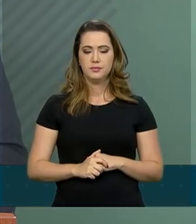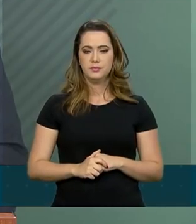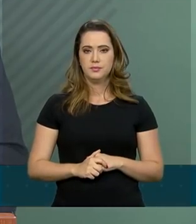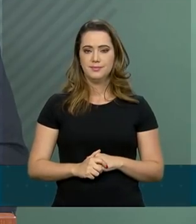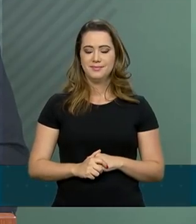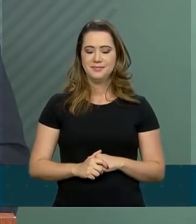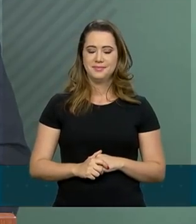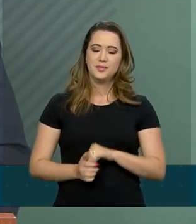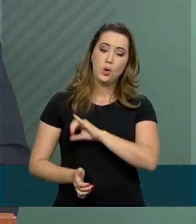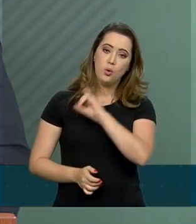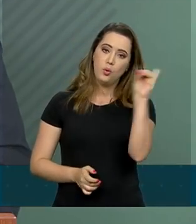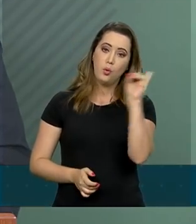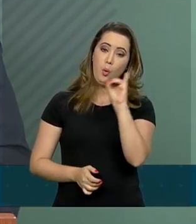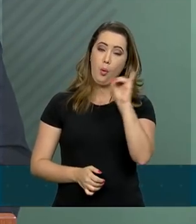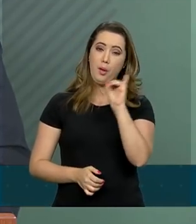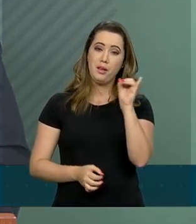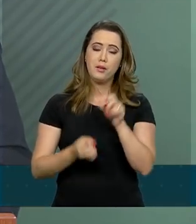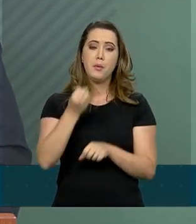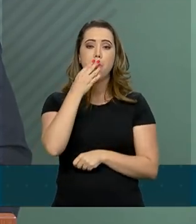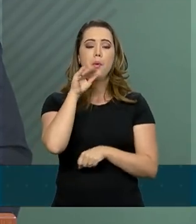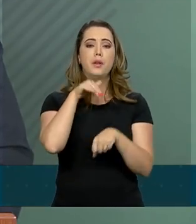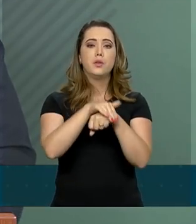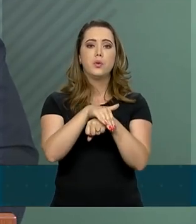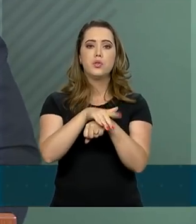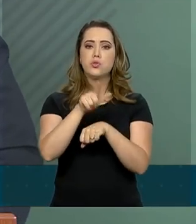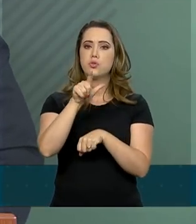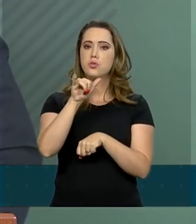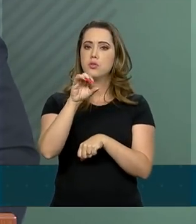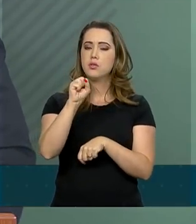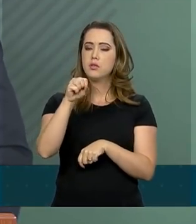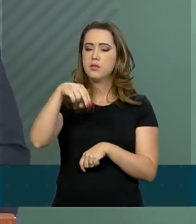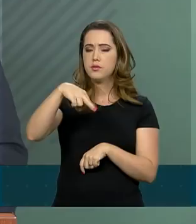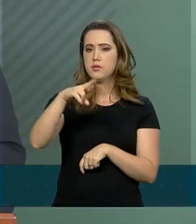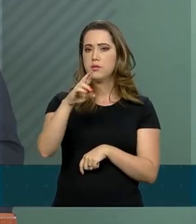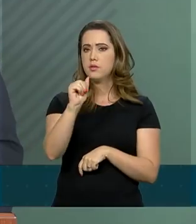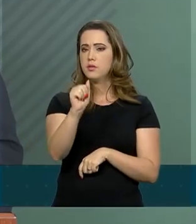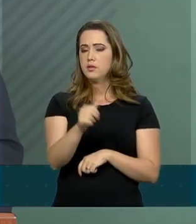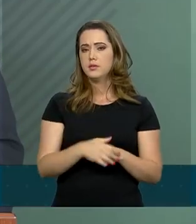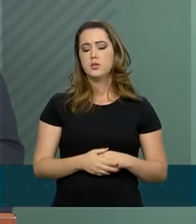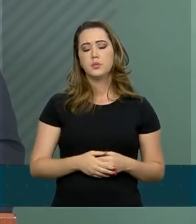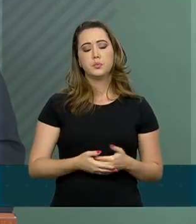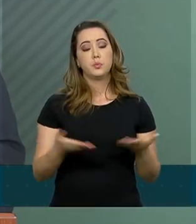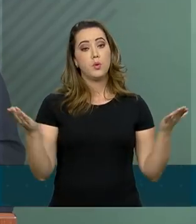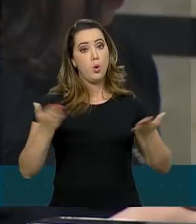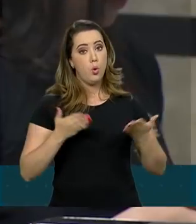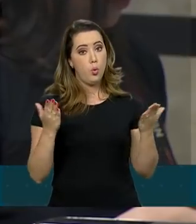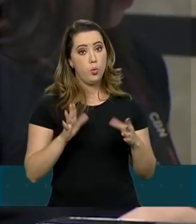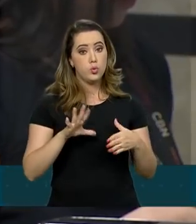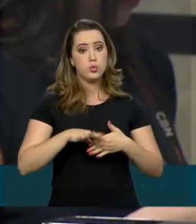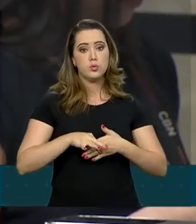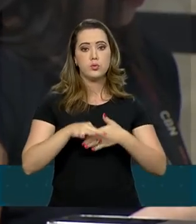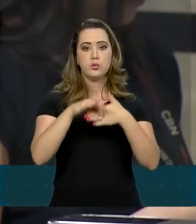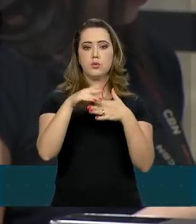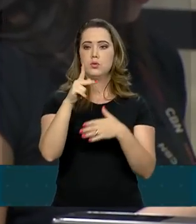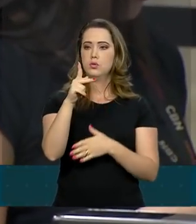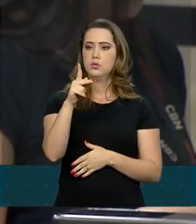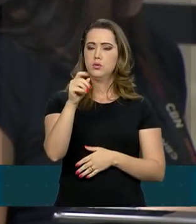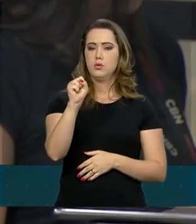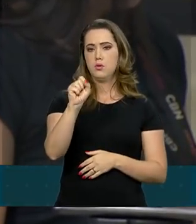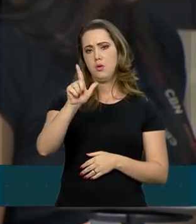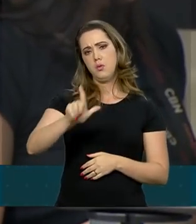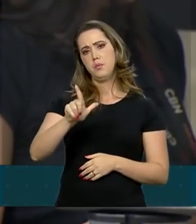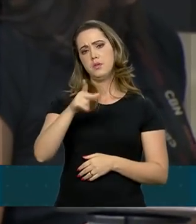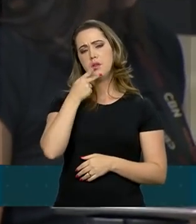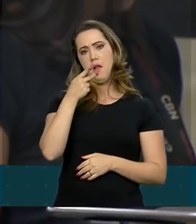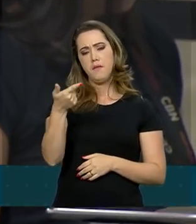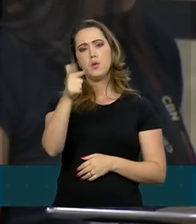Boa noite, porta-voz, Lisandra Paraguaçu, da Reuters. Como vai, tudo bem? Tudo bem. O líder do PSL no Senado hoje reafirmou para